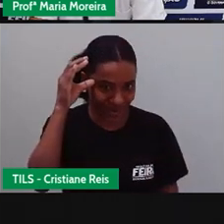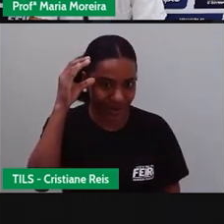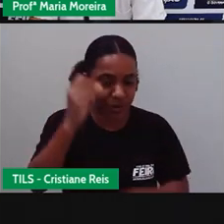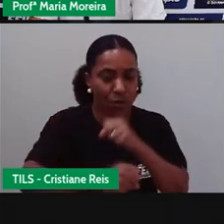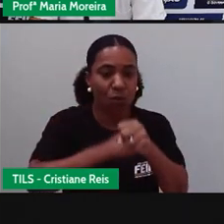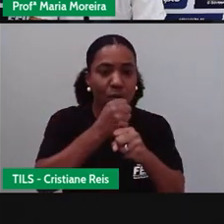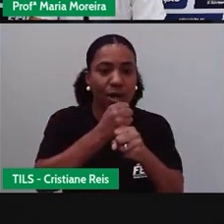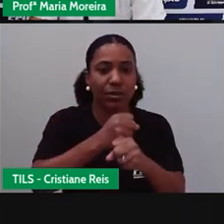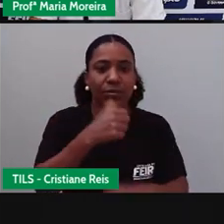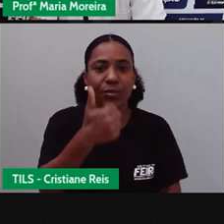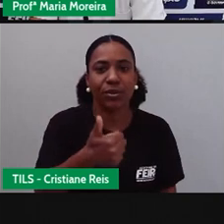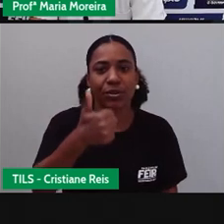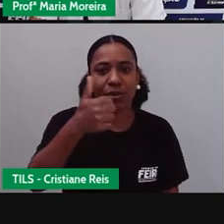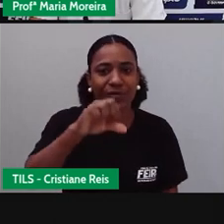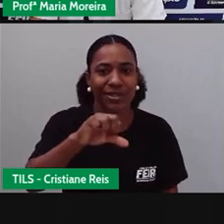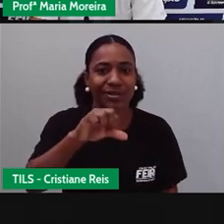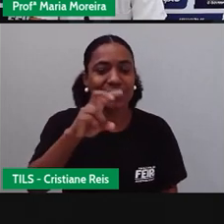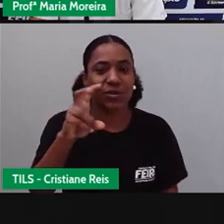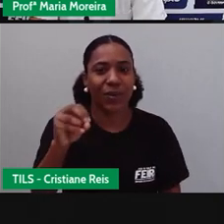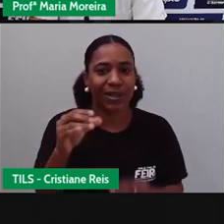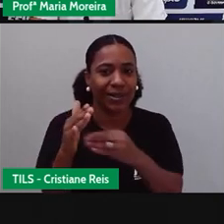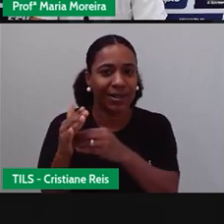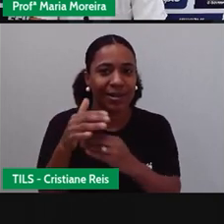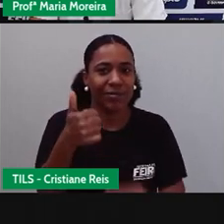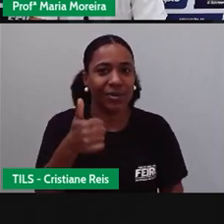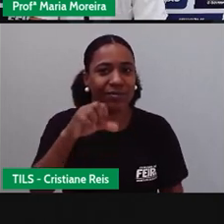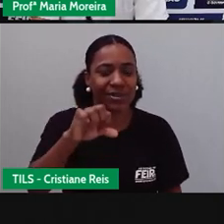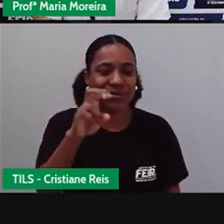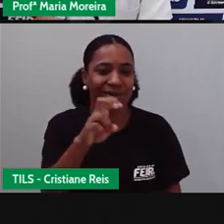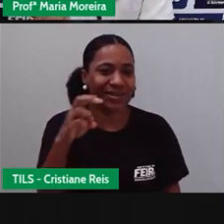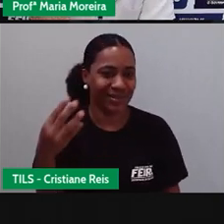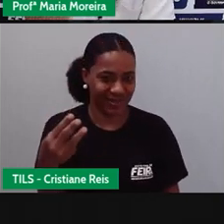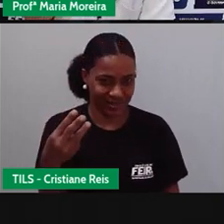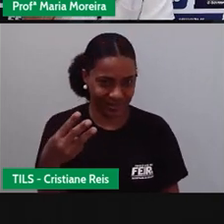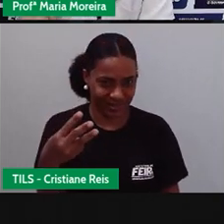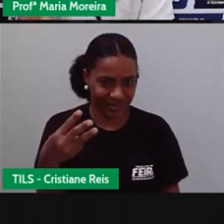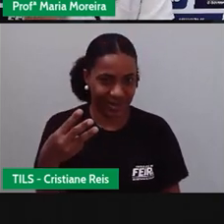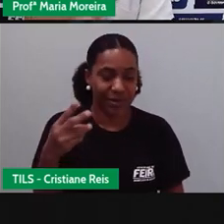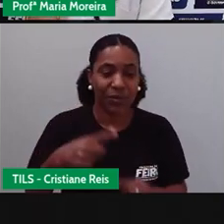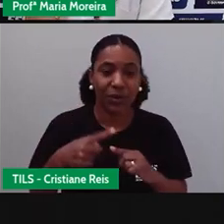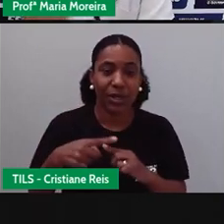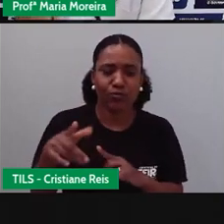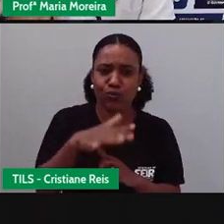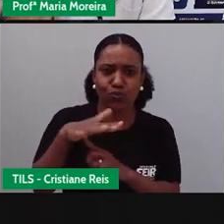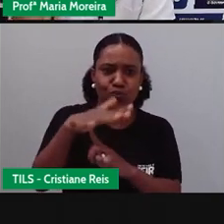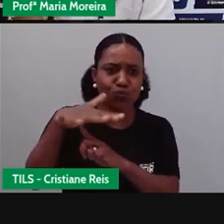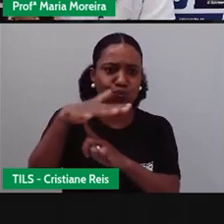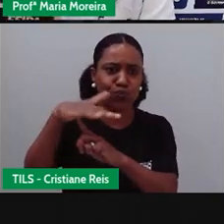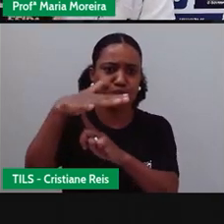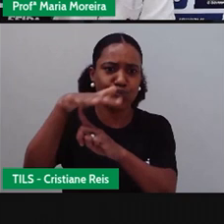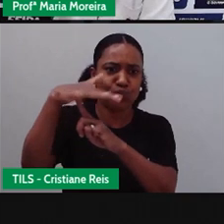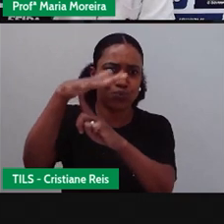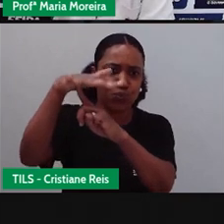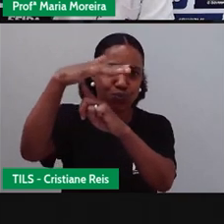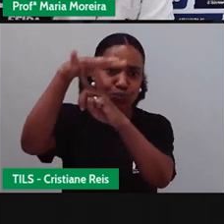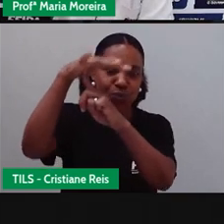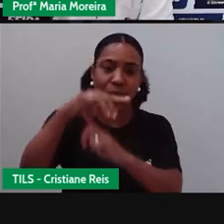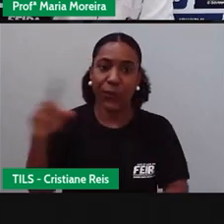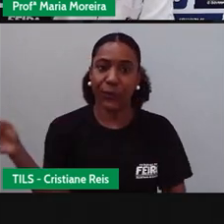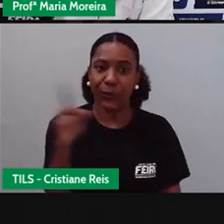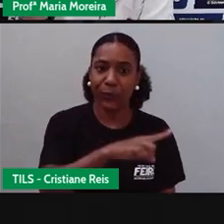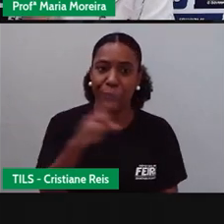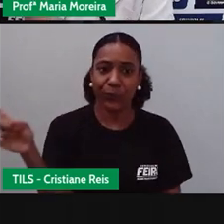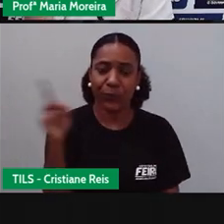1950 a 1953. Porque era rápido, não é isso? O ir e vir